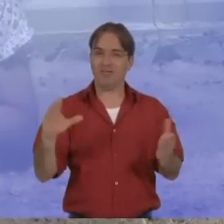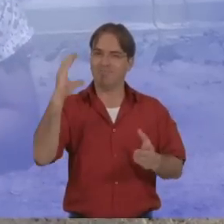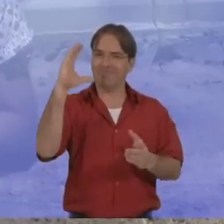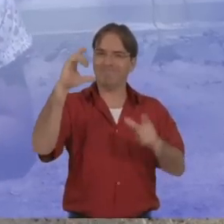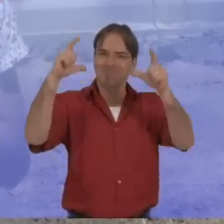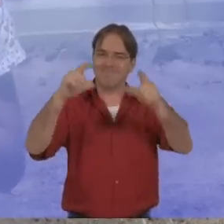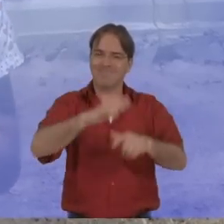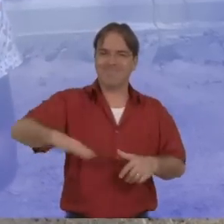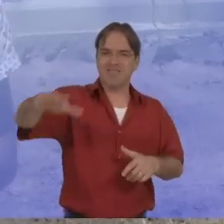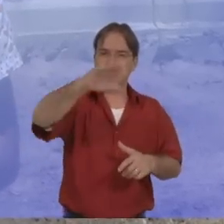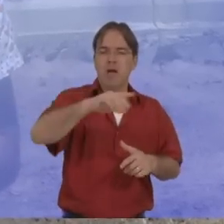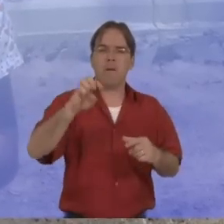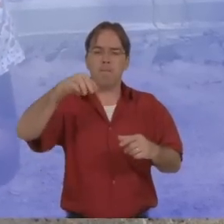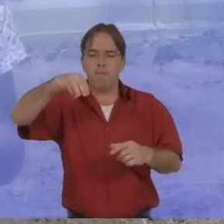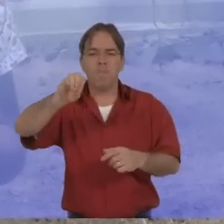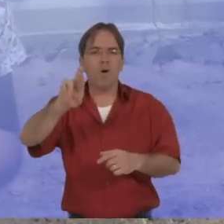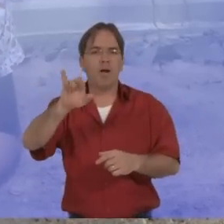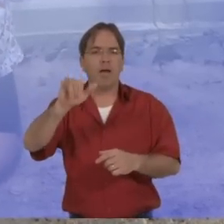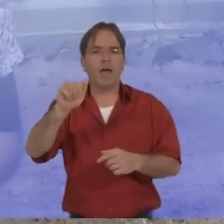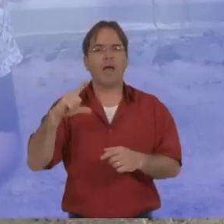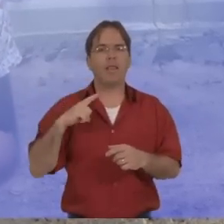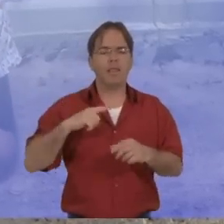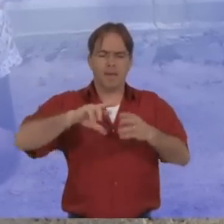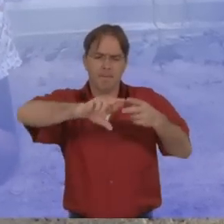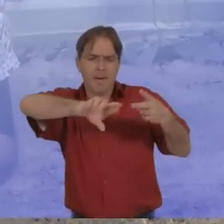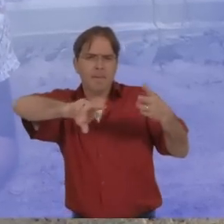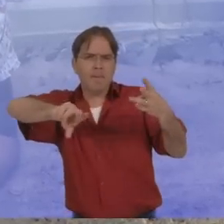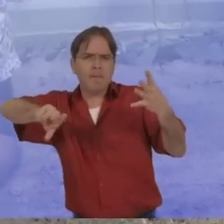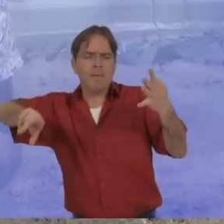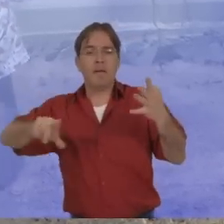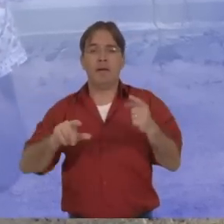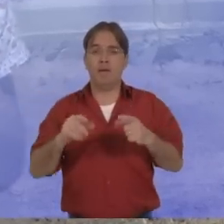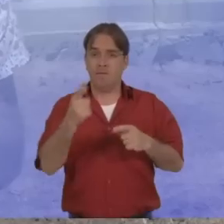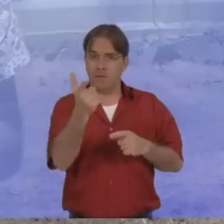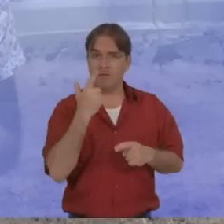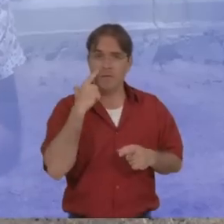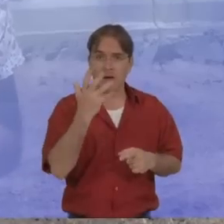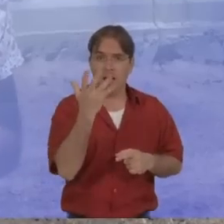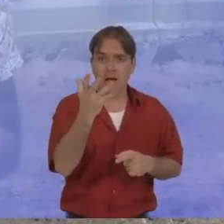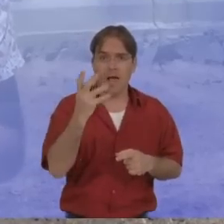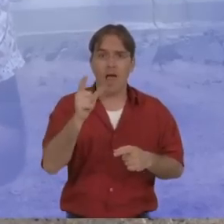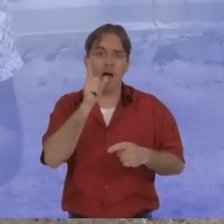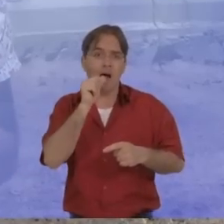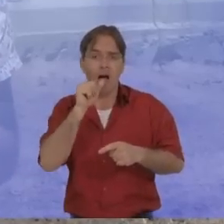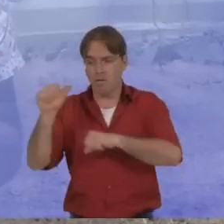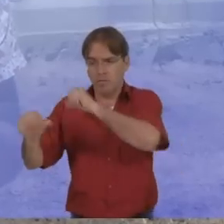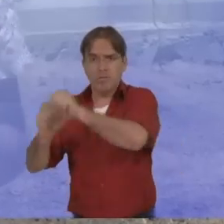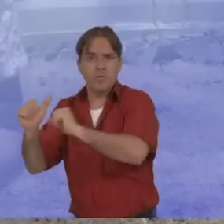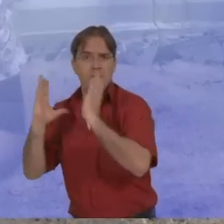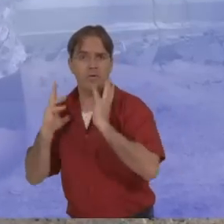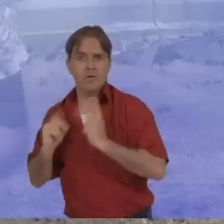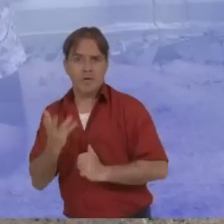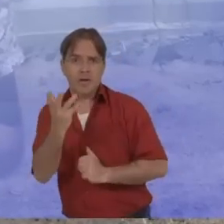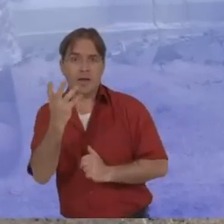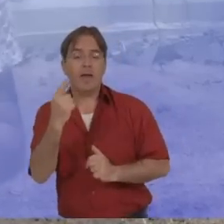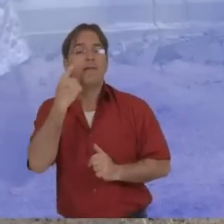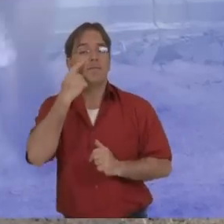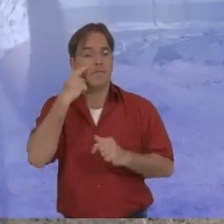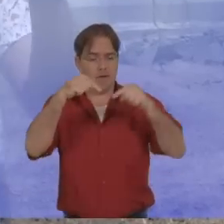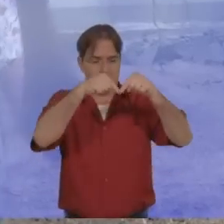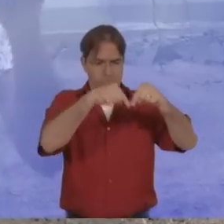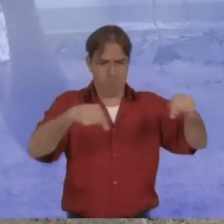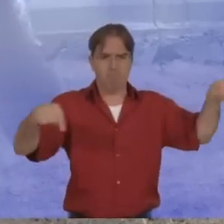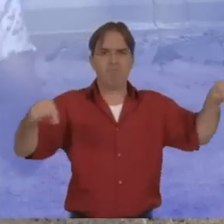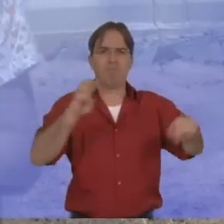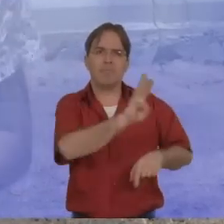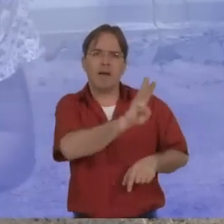a moringa tem diversas aplicações. Se você se interessou pelo uso da planta para o tratamento de água, pode conferir o meu ambiente sobre o assunto